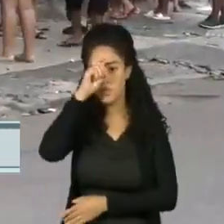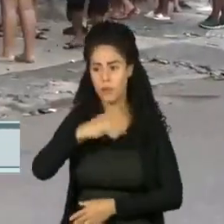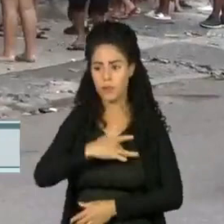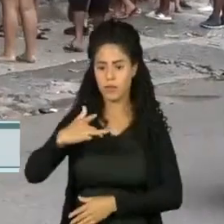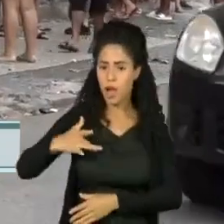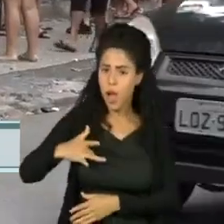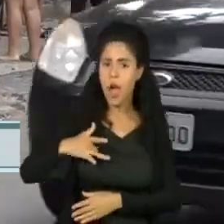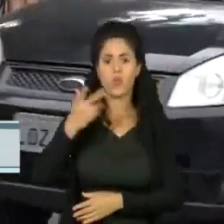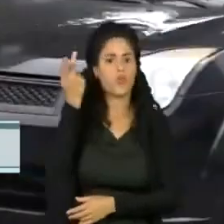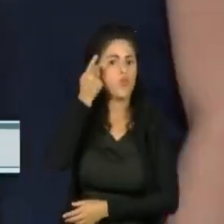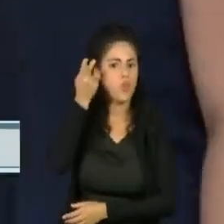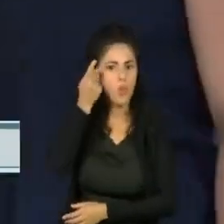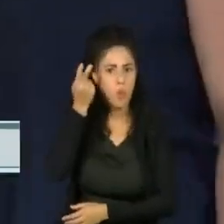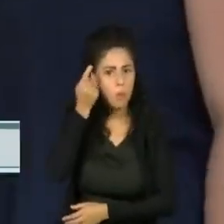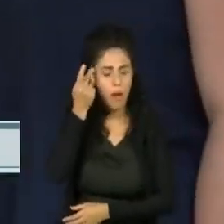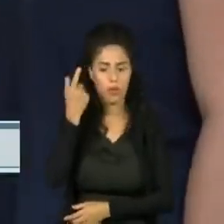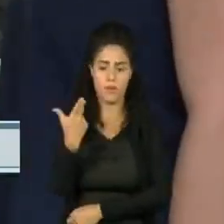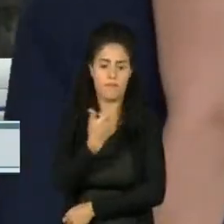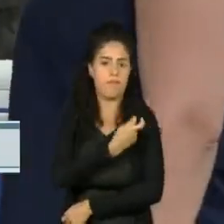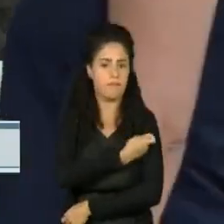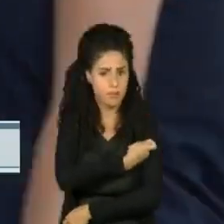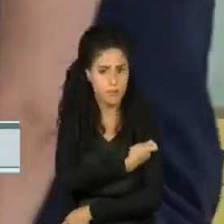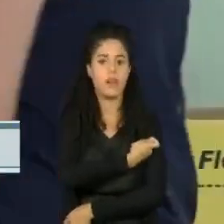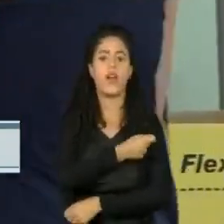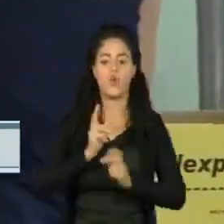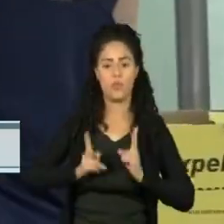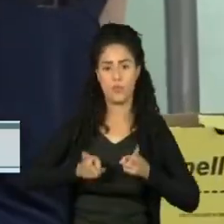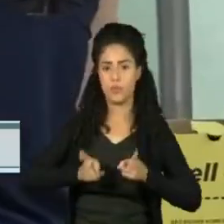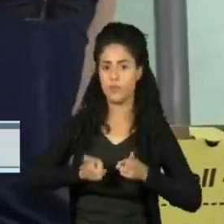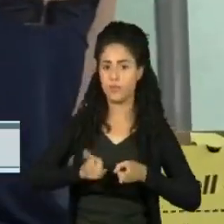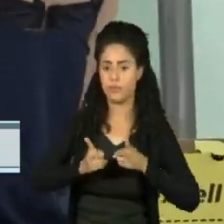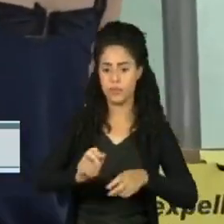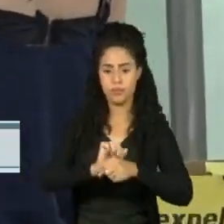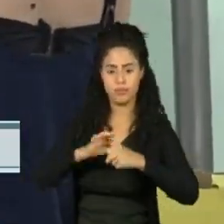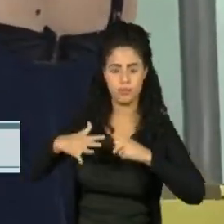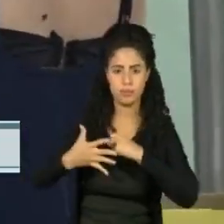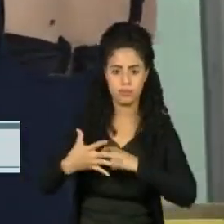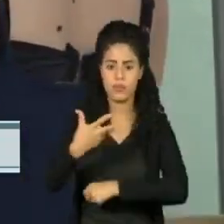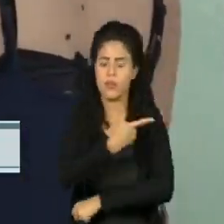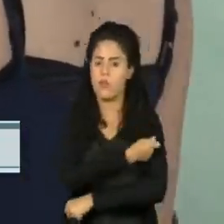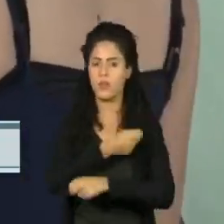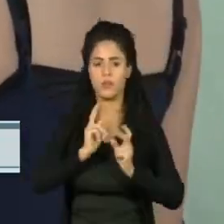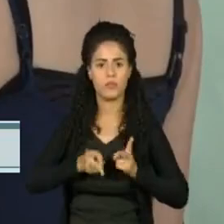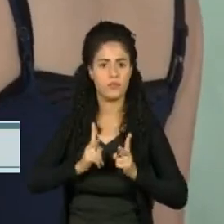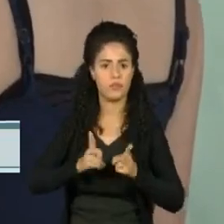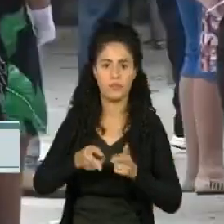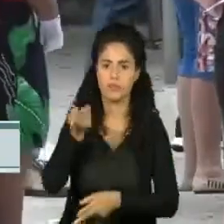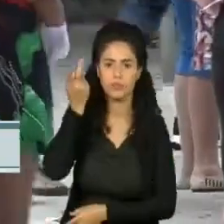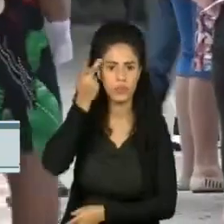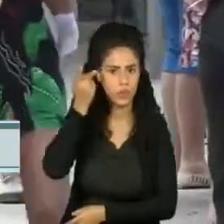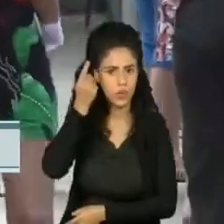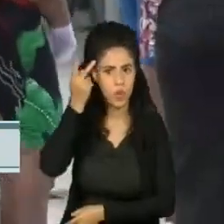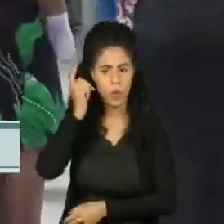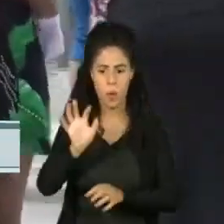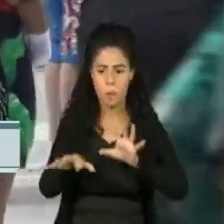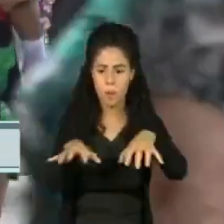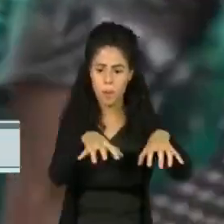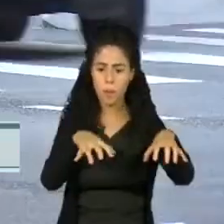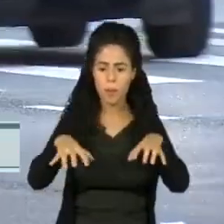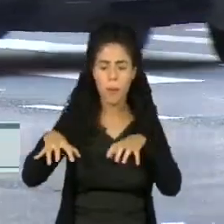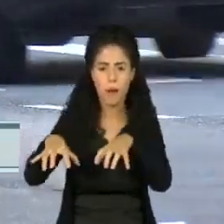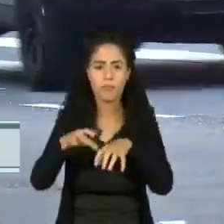funcionam amanhã no horário normal. A vacinação contra a covid-19 também acontece normalmente nos locais